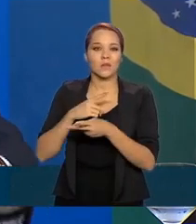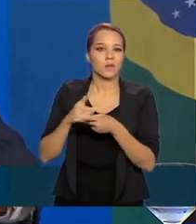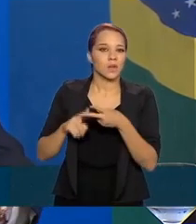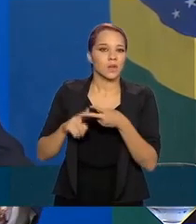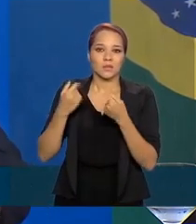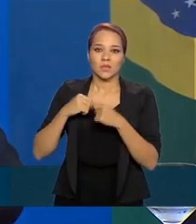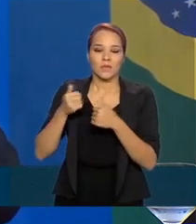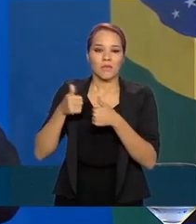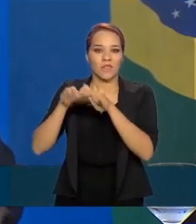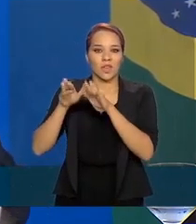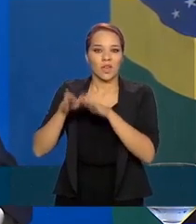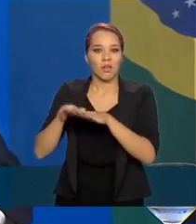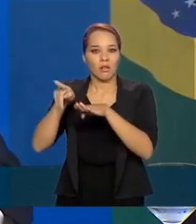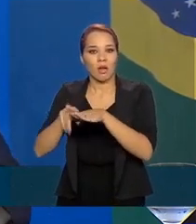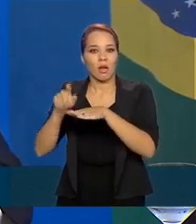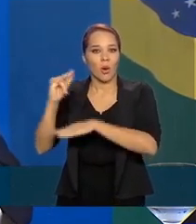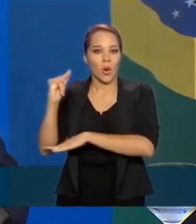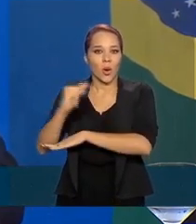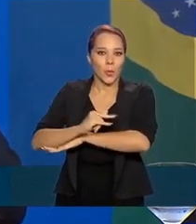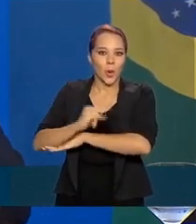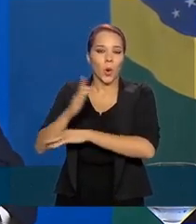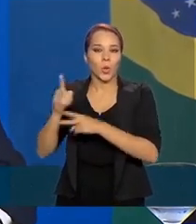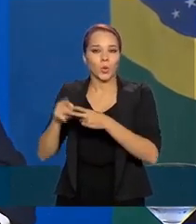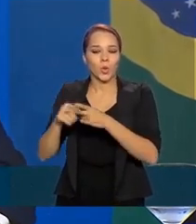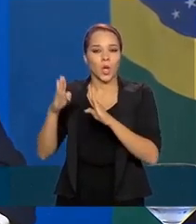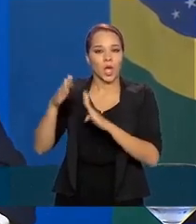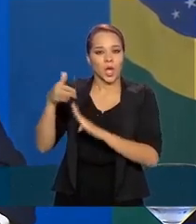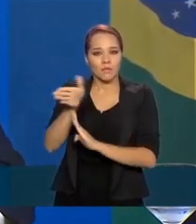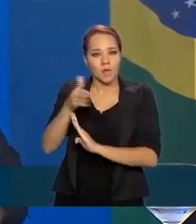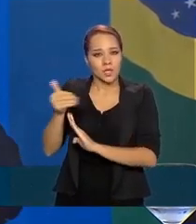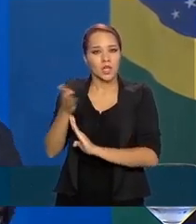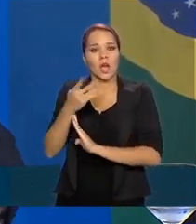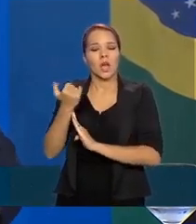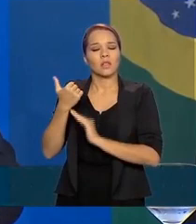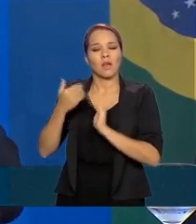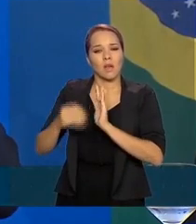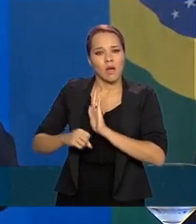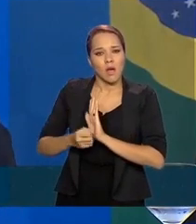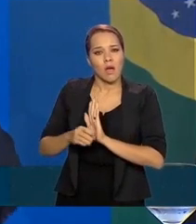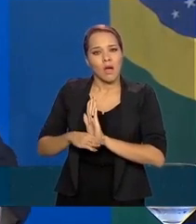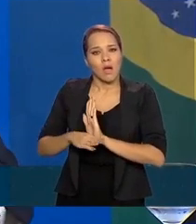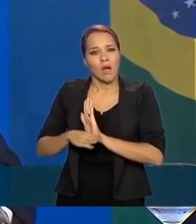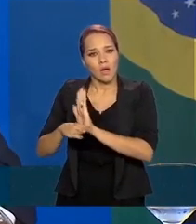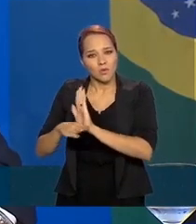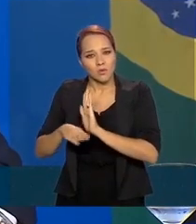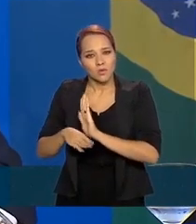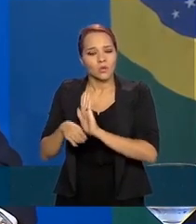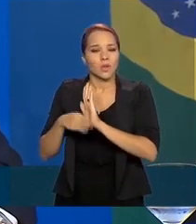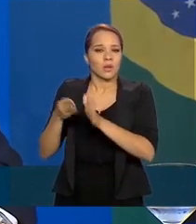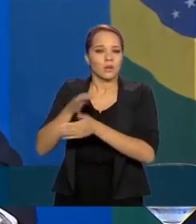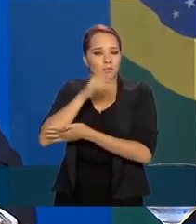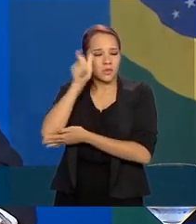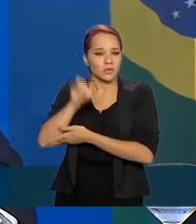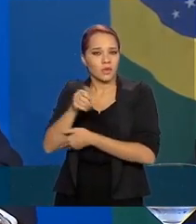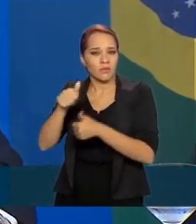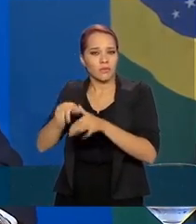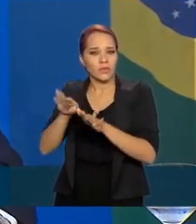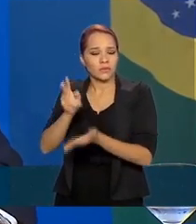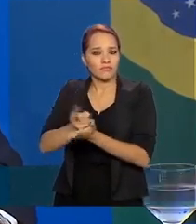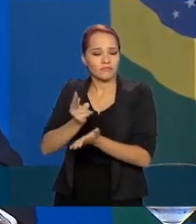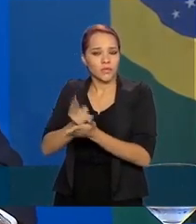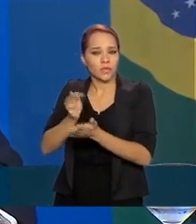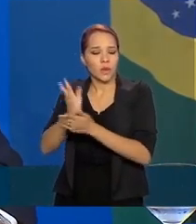tendo que ficar no aeroporto. Nossos consulados e embaixadas dando todo o apoio possível, ajudando os brasileiros permanentemente ali no